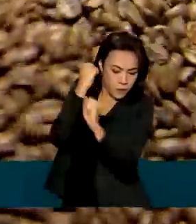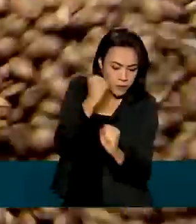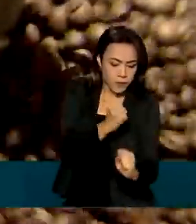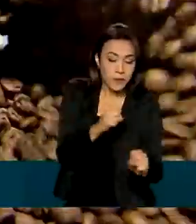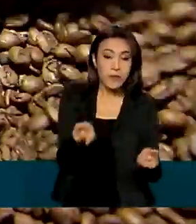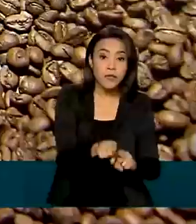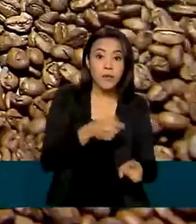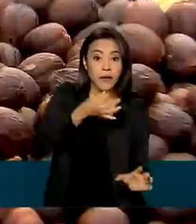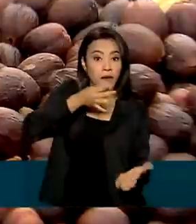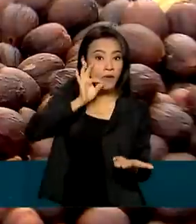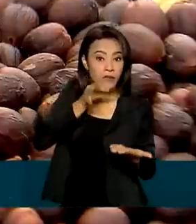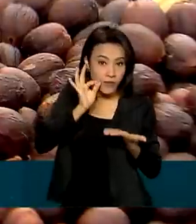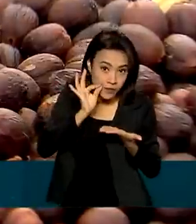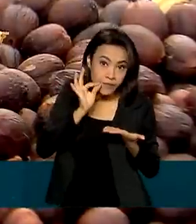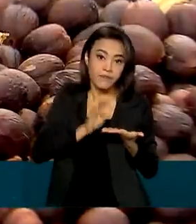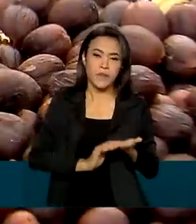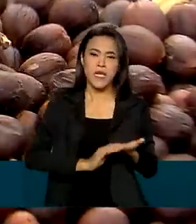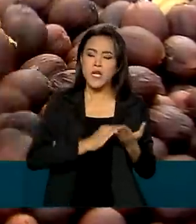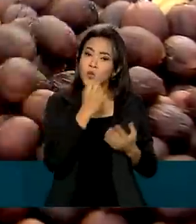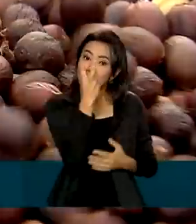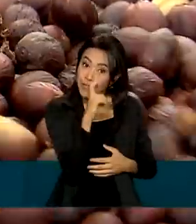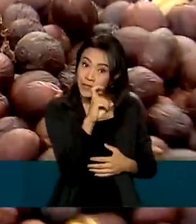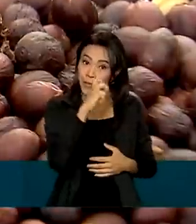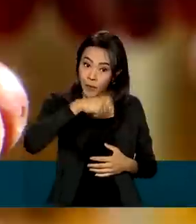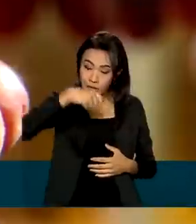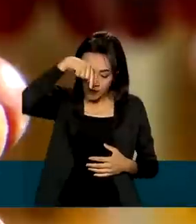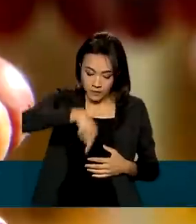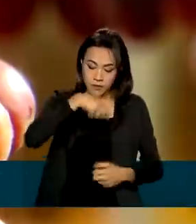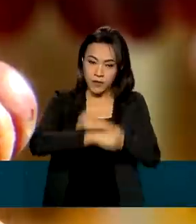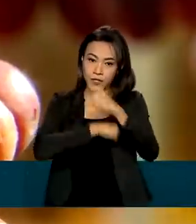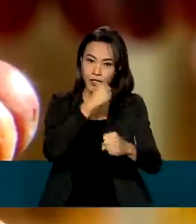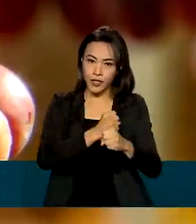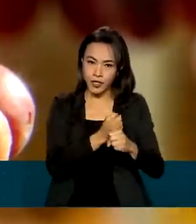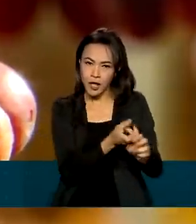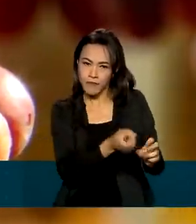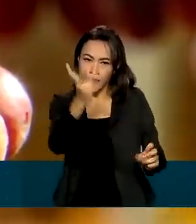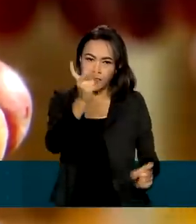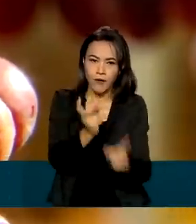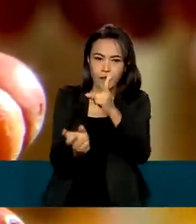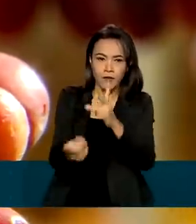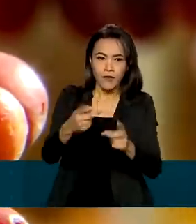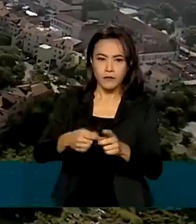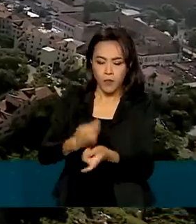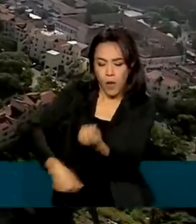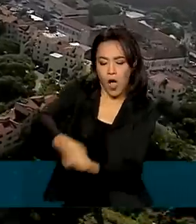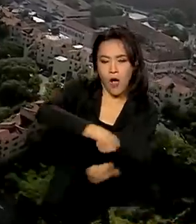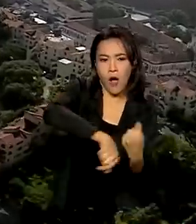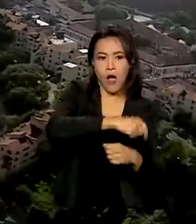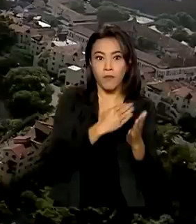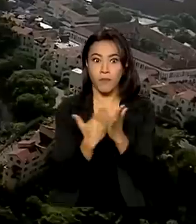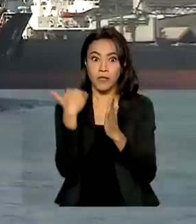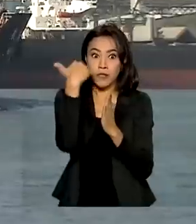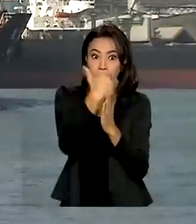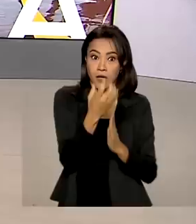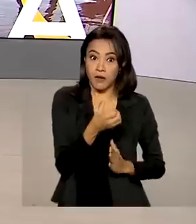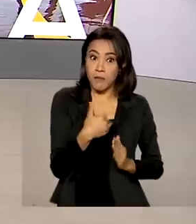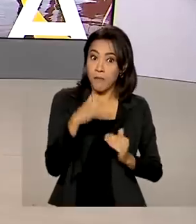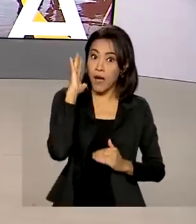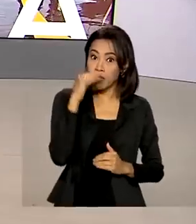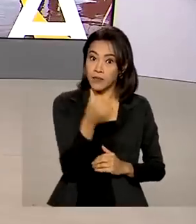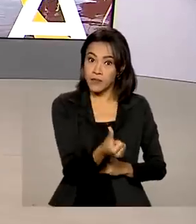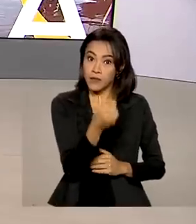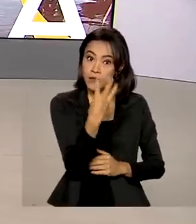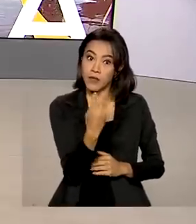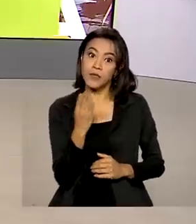e café. Nos primeiros cinco meses deste ano, as exportações do agronegócio passaram de 63 bilhões de dólares.